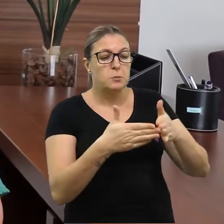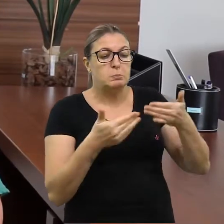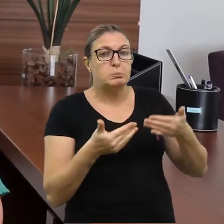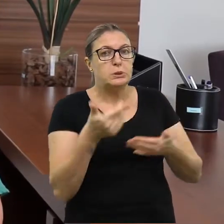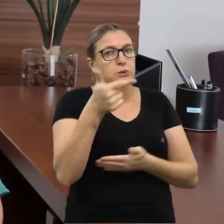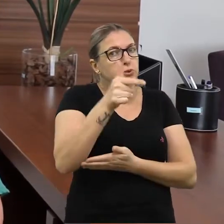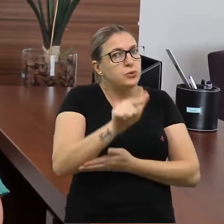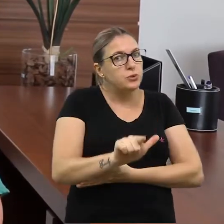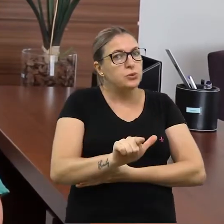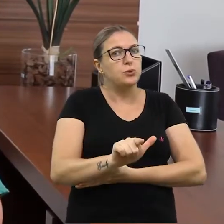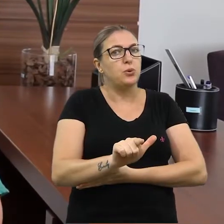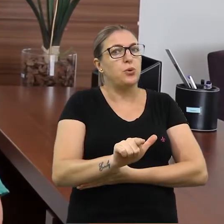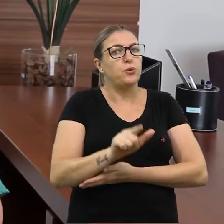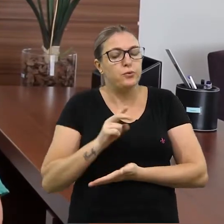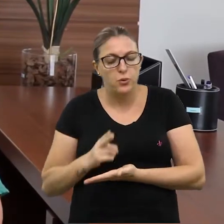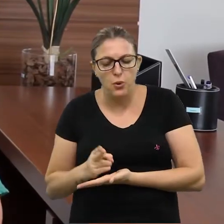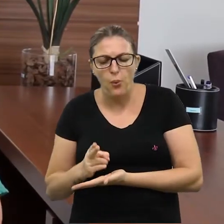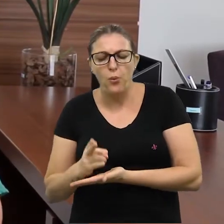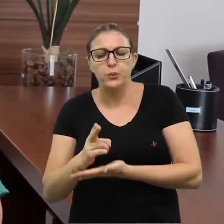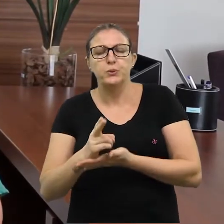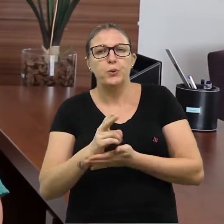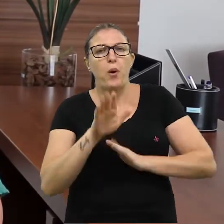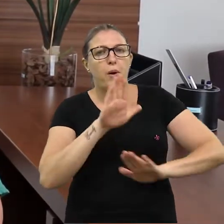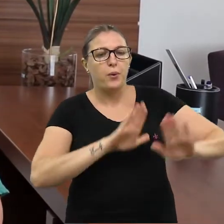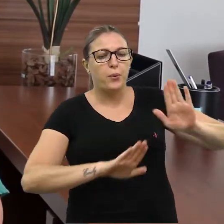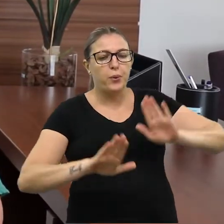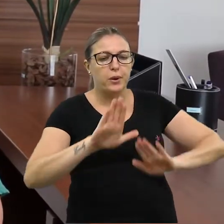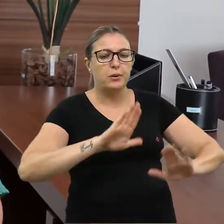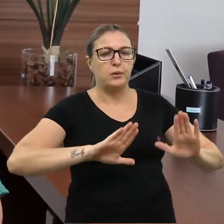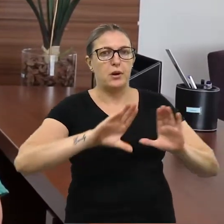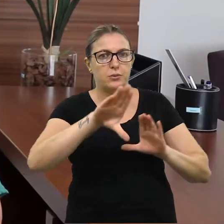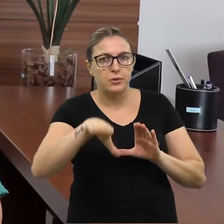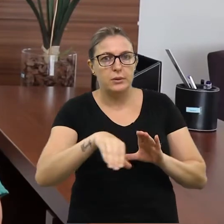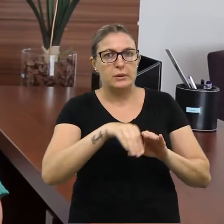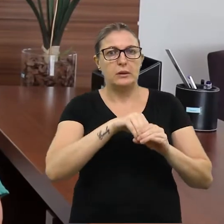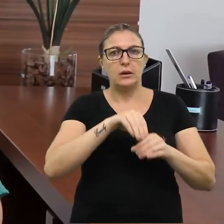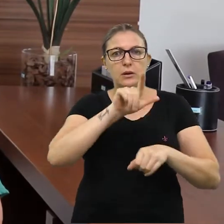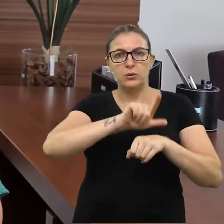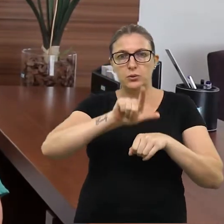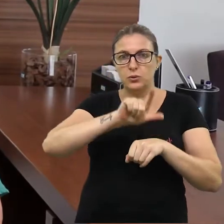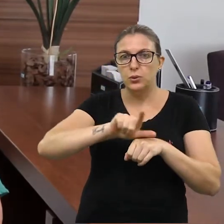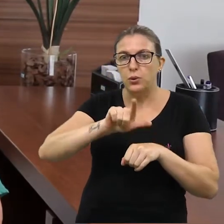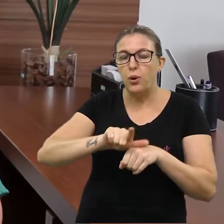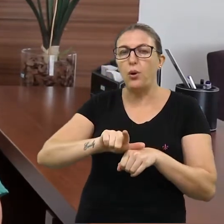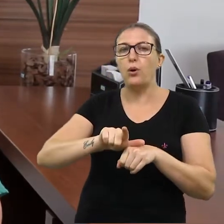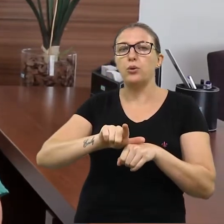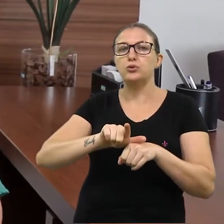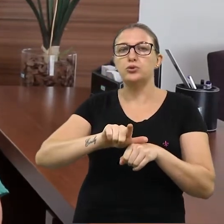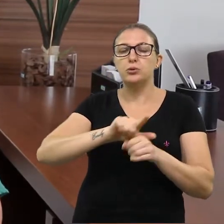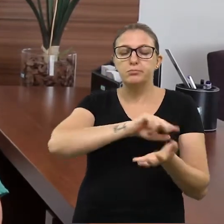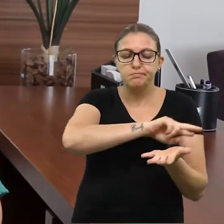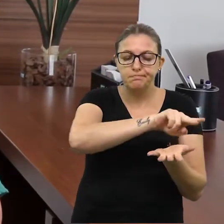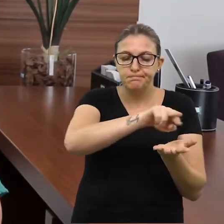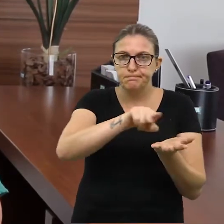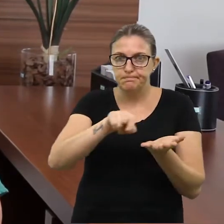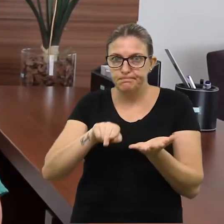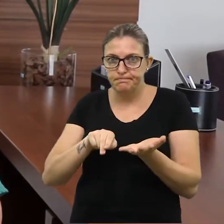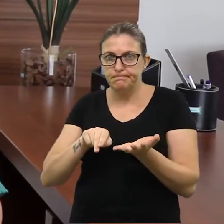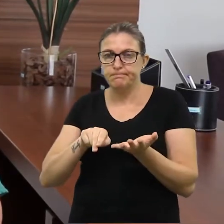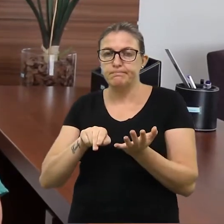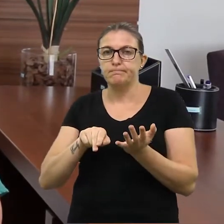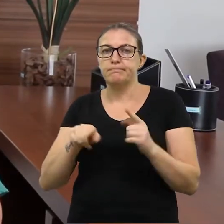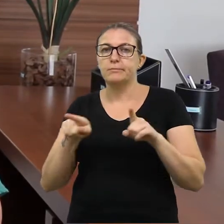reenterar o nosso pedido, para mantermos todos os cuidados nas nossas lojas, nos nossos estabelecimentos,